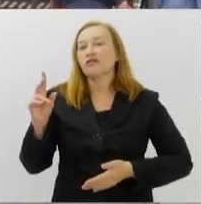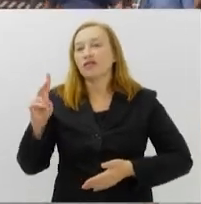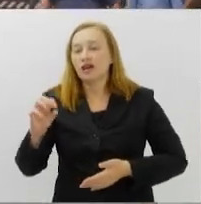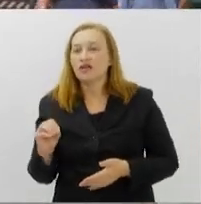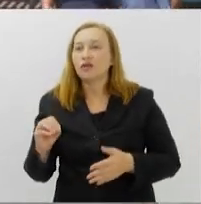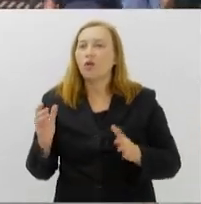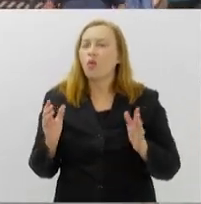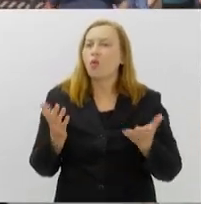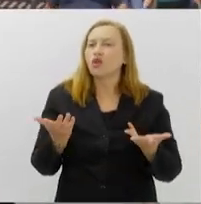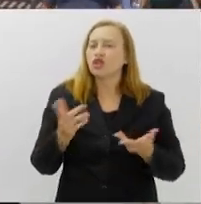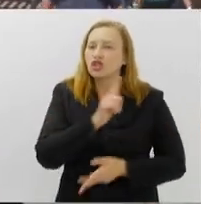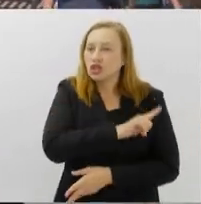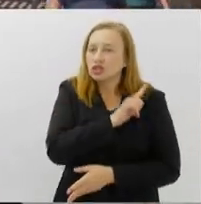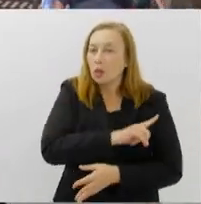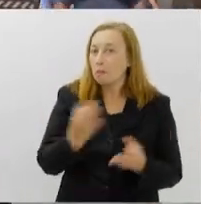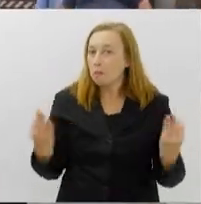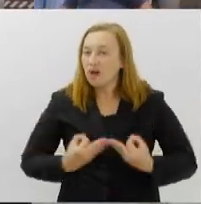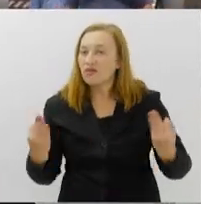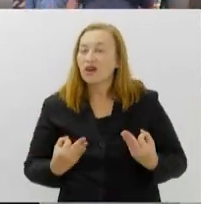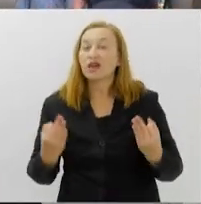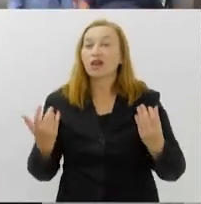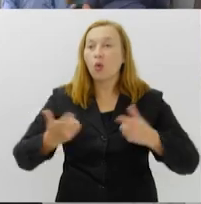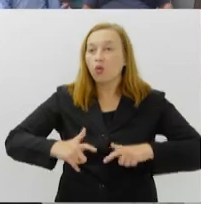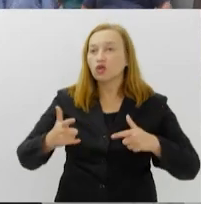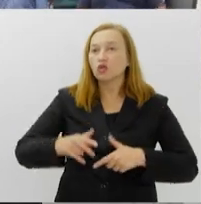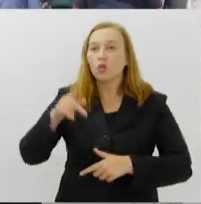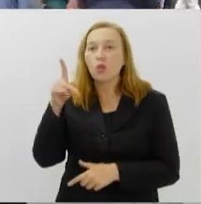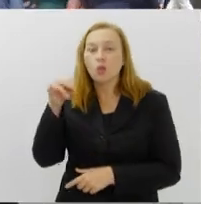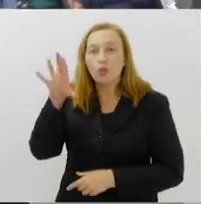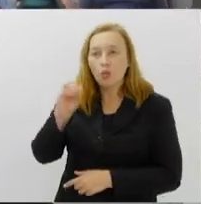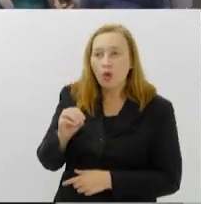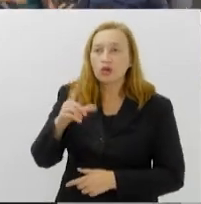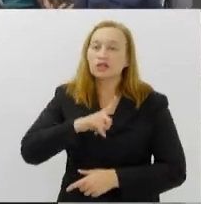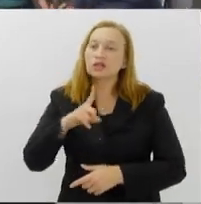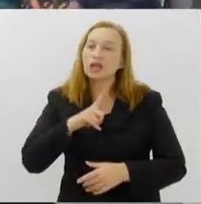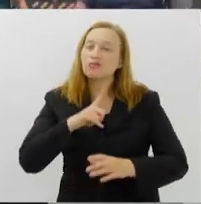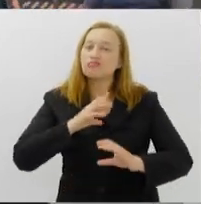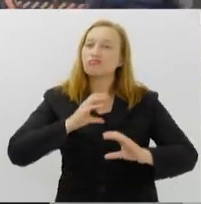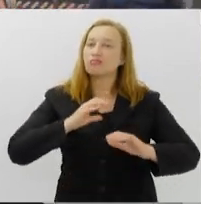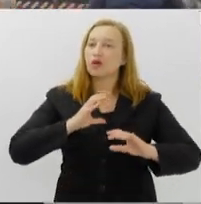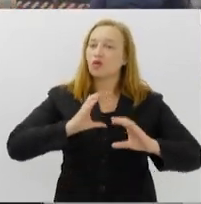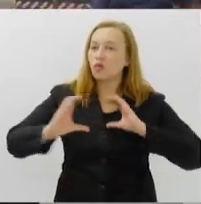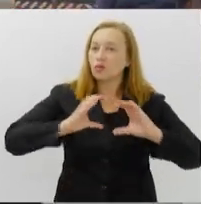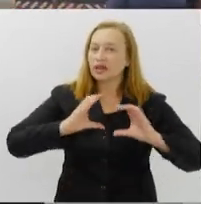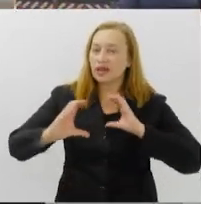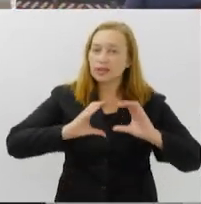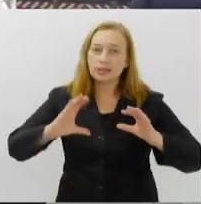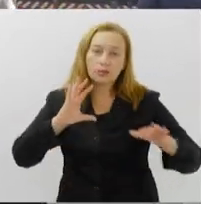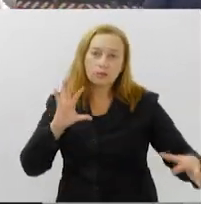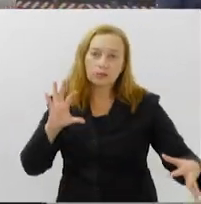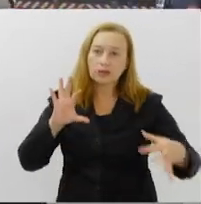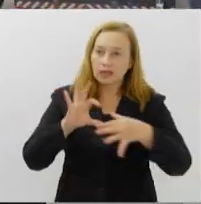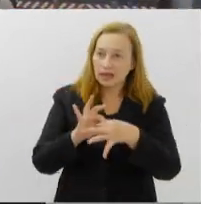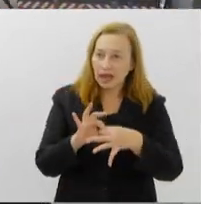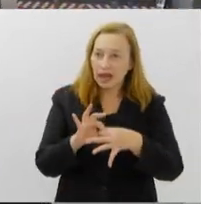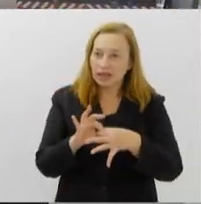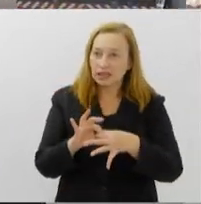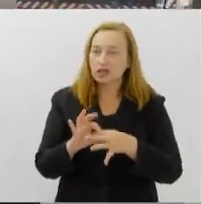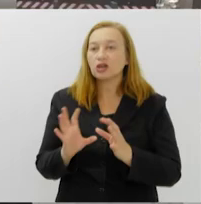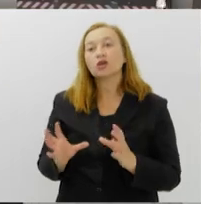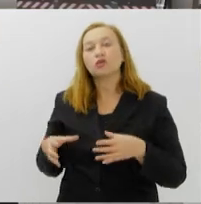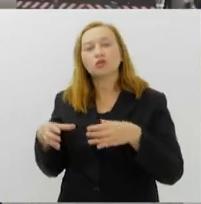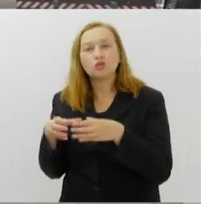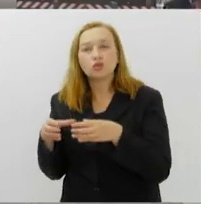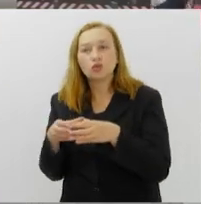pela primeira vez o Polo tem um canal direto dentro de um grupo que a gente tem, uma comunidade no